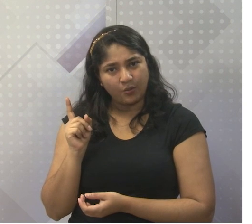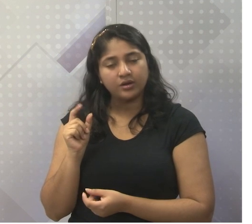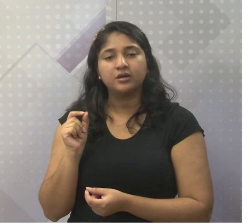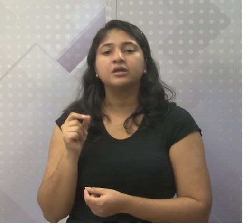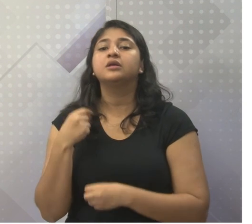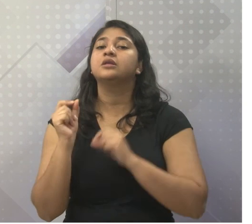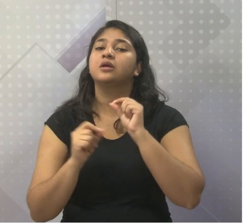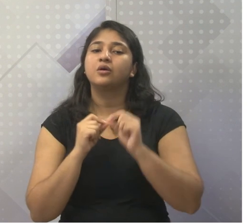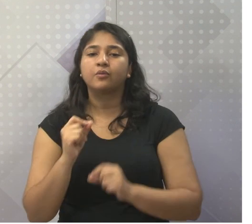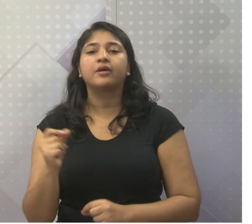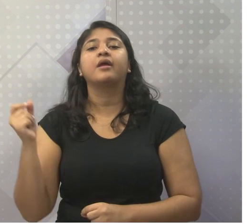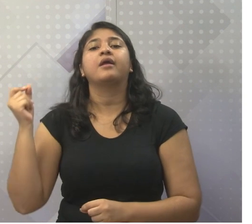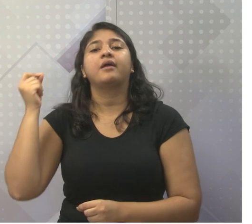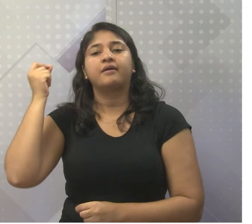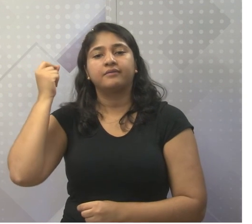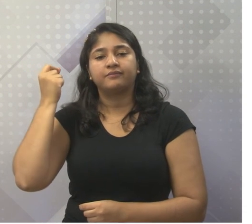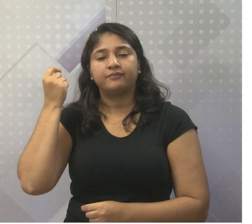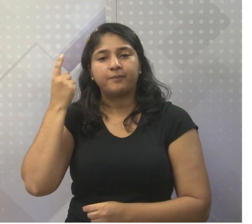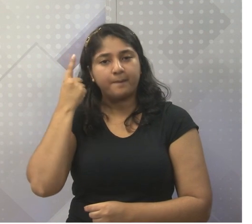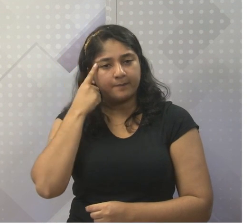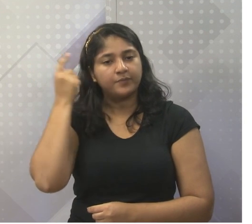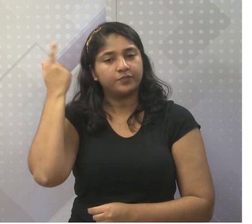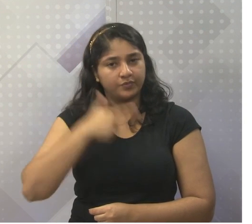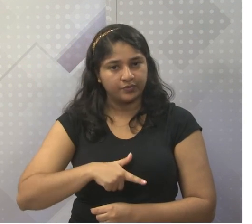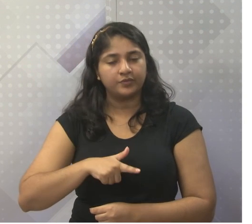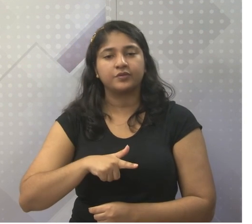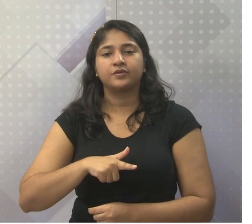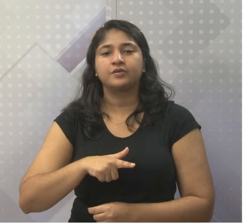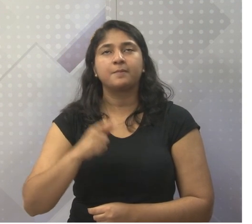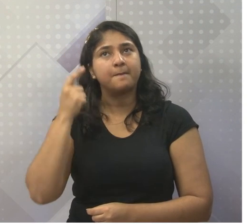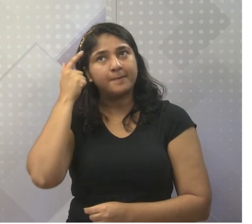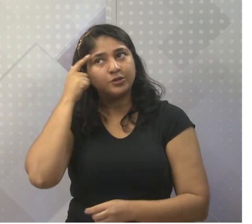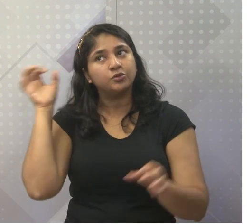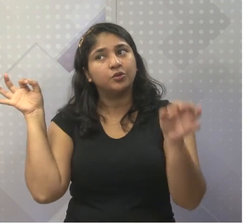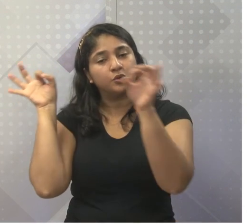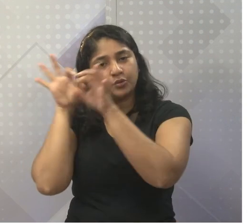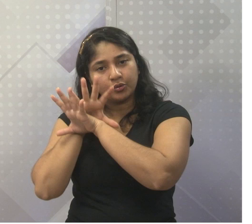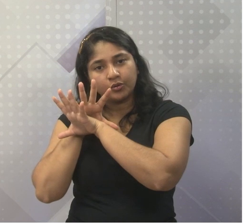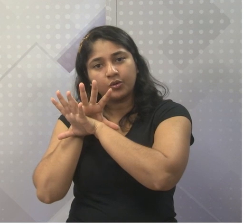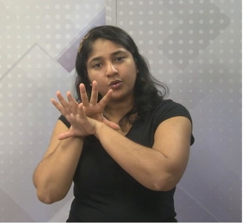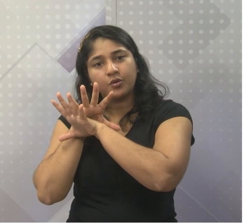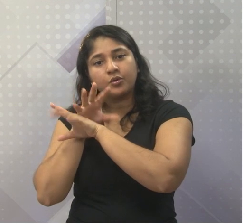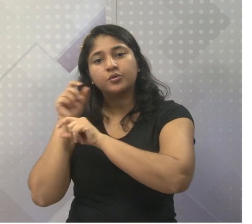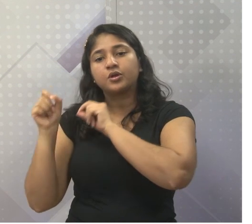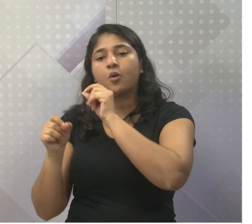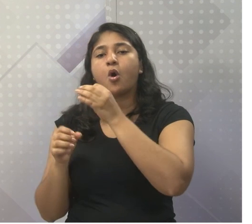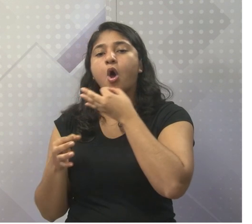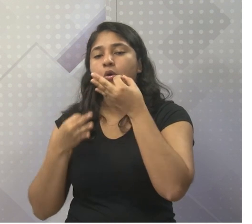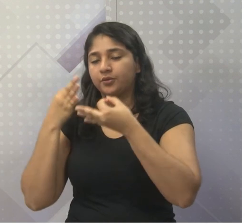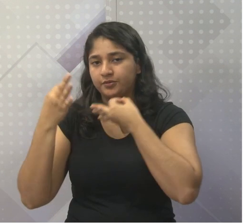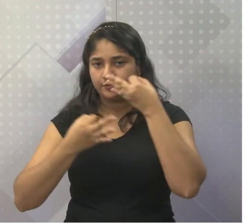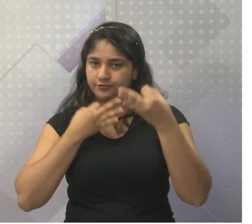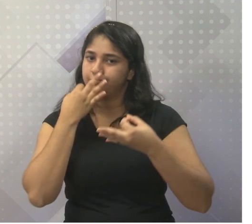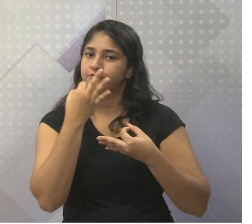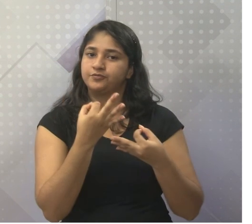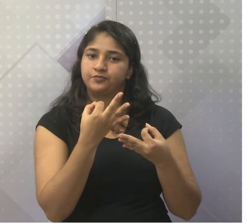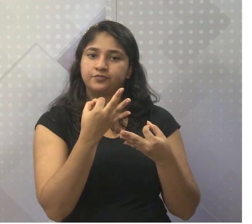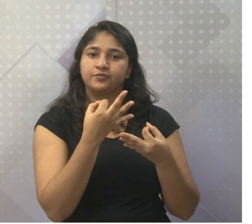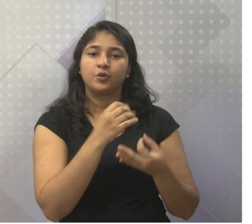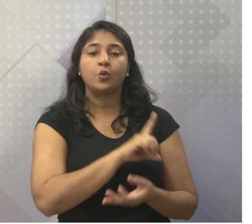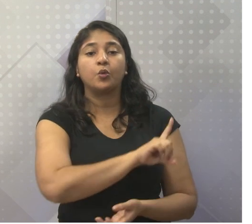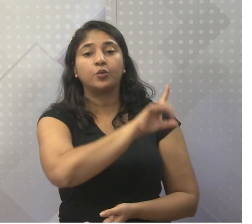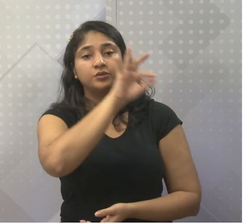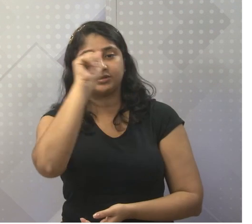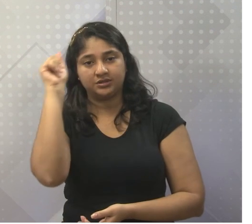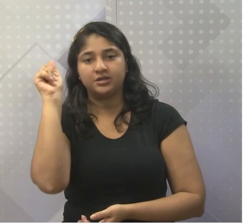volta tudo de novo. Para, pensa, entende. Entendeu? Aí você vai fazer um comentário sobre o